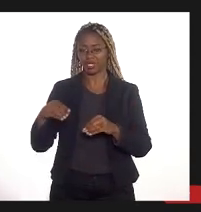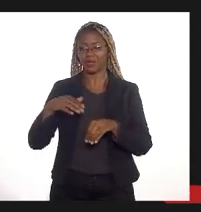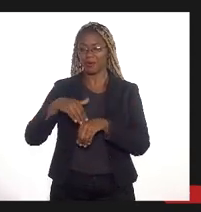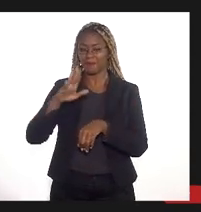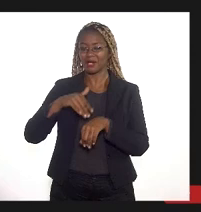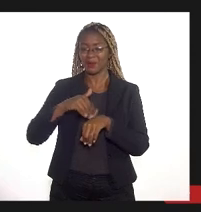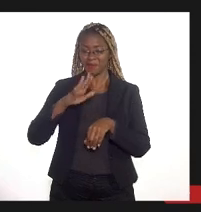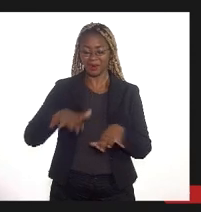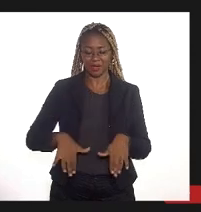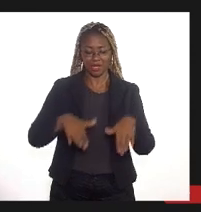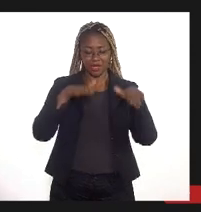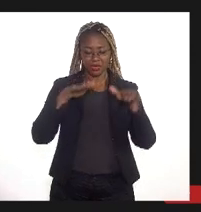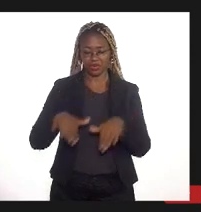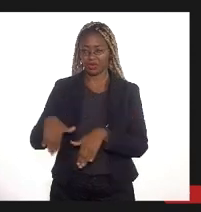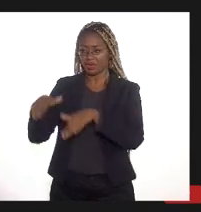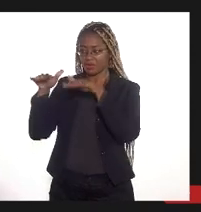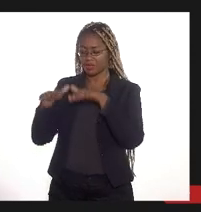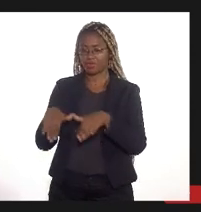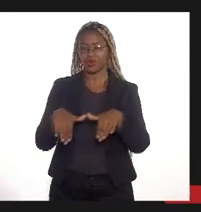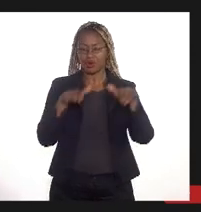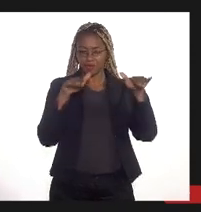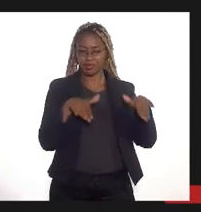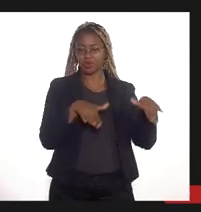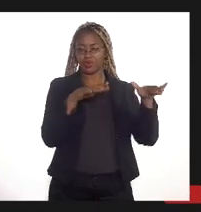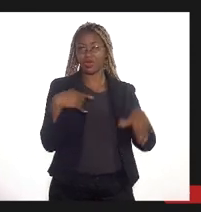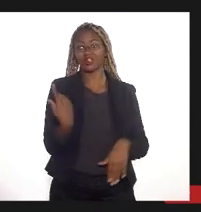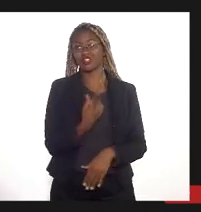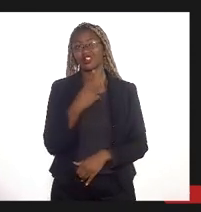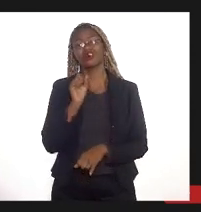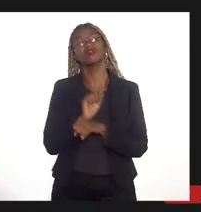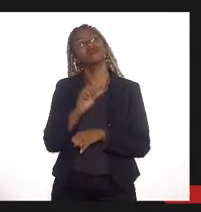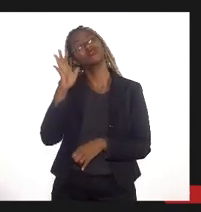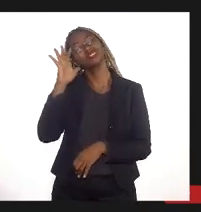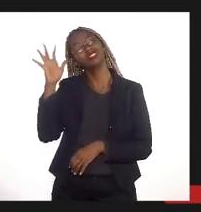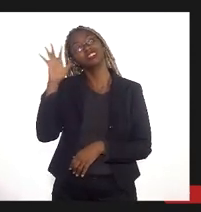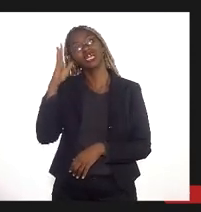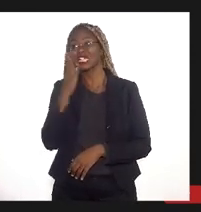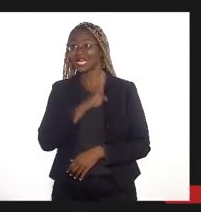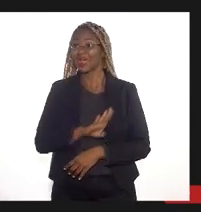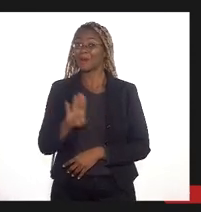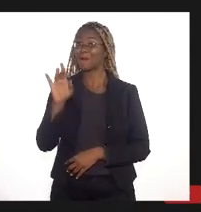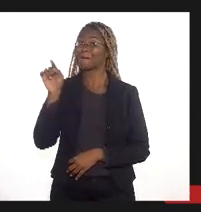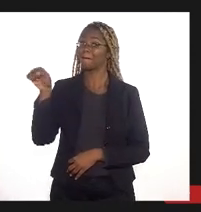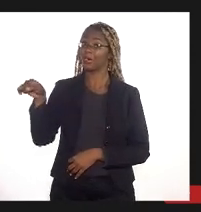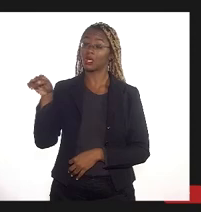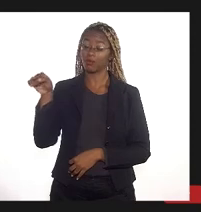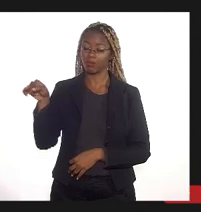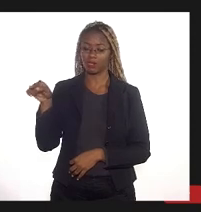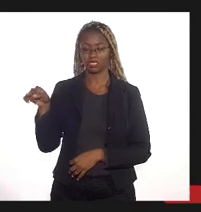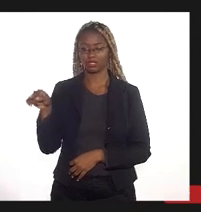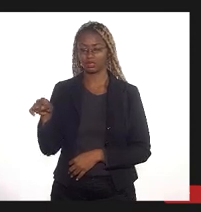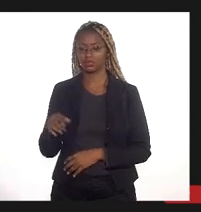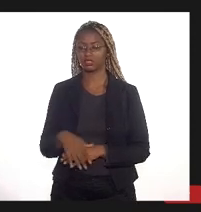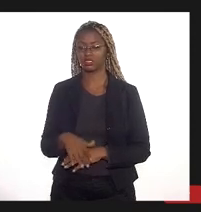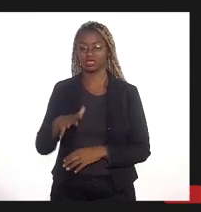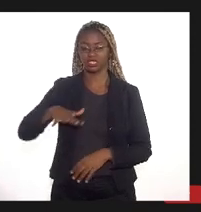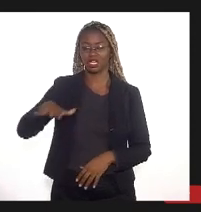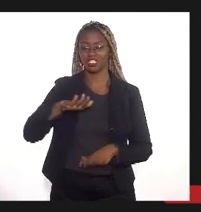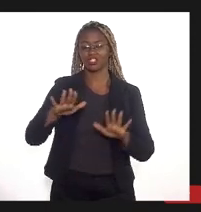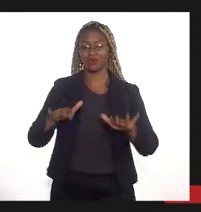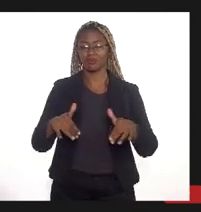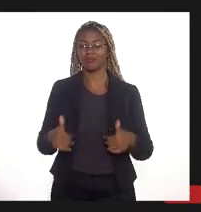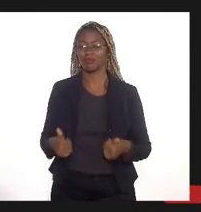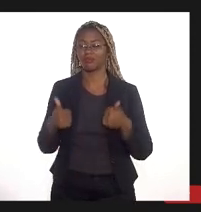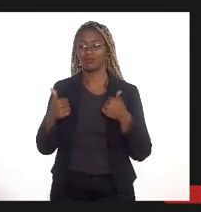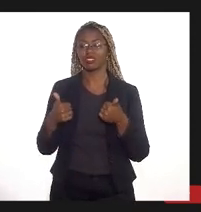mais alagamentos que vamos ficar na esperança na promessa de que a região vai receber